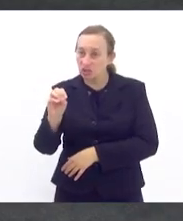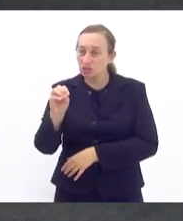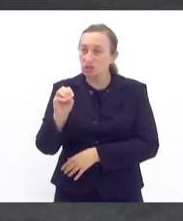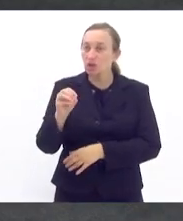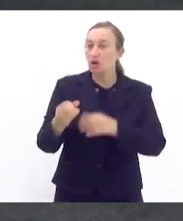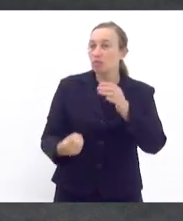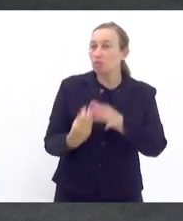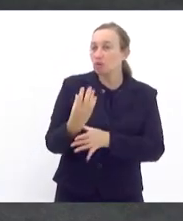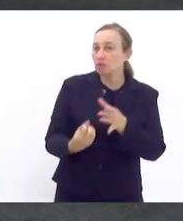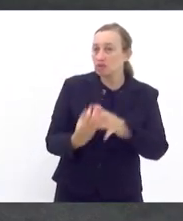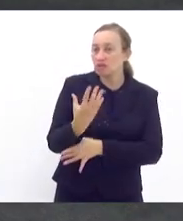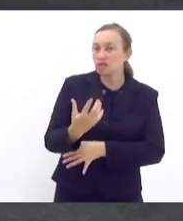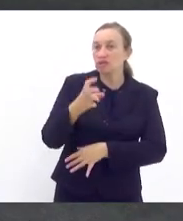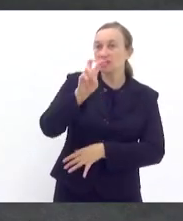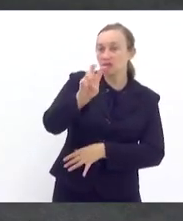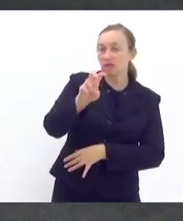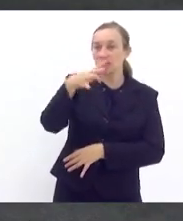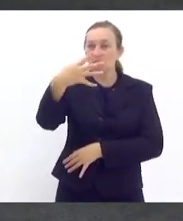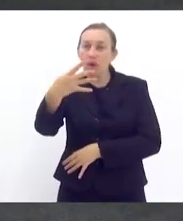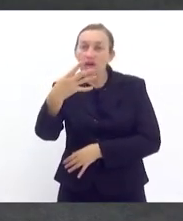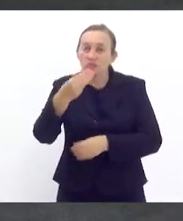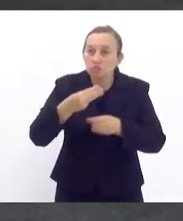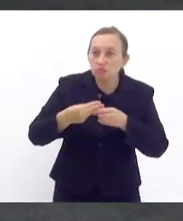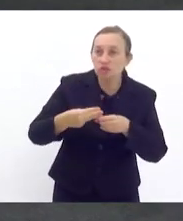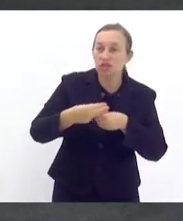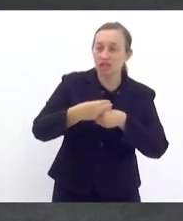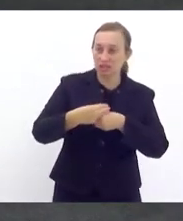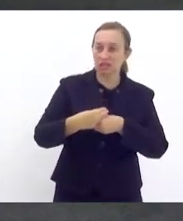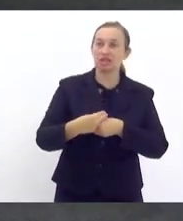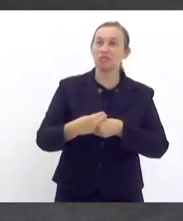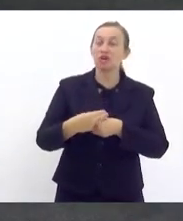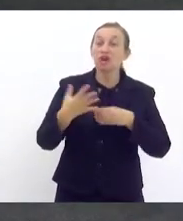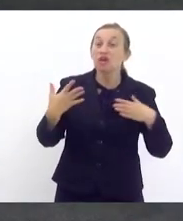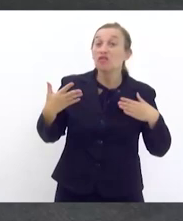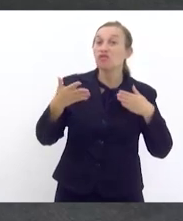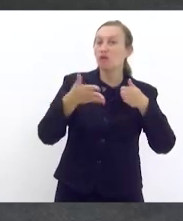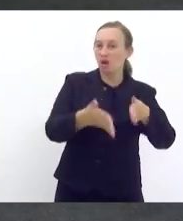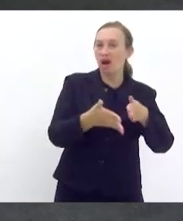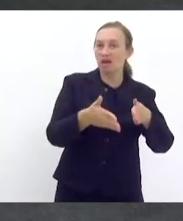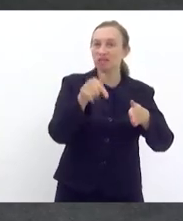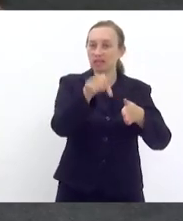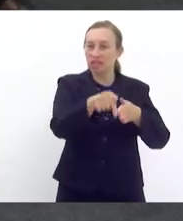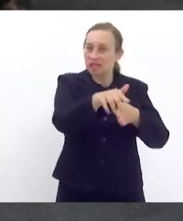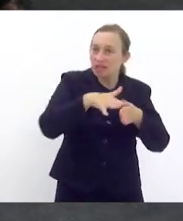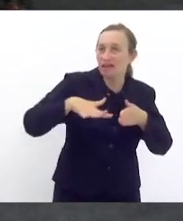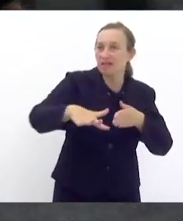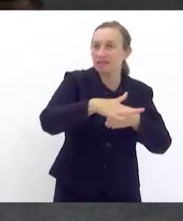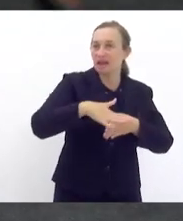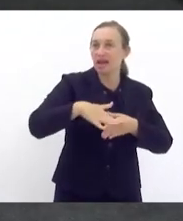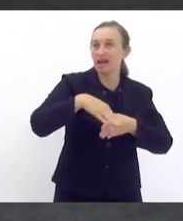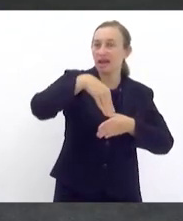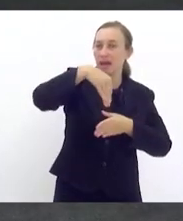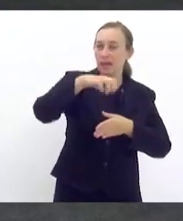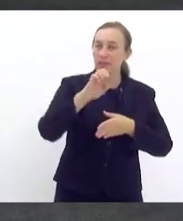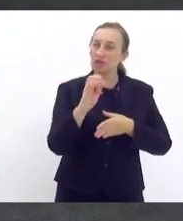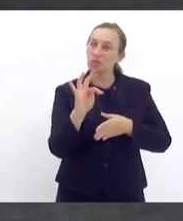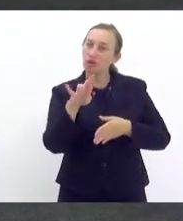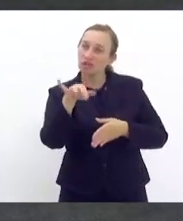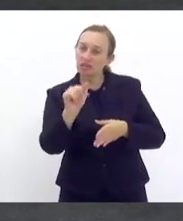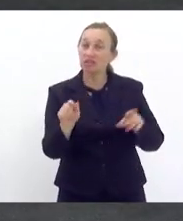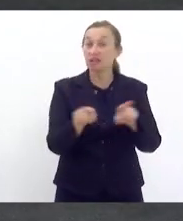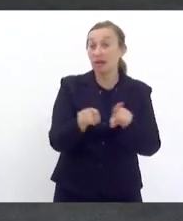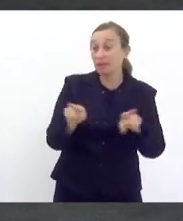54 municípios e concentrados muito aqui nas regiões metropolitana e serrana.